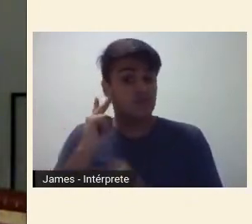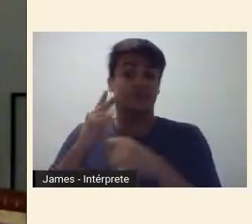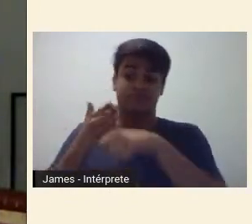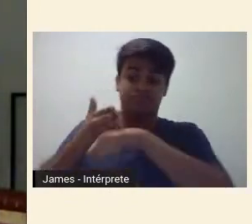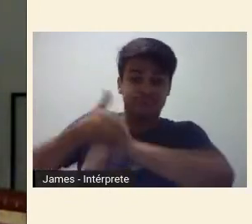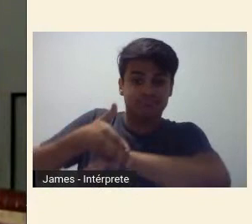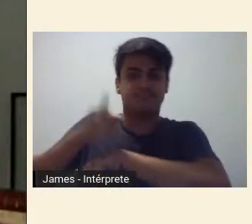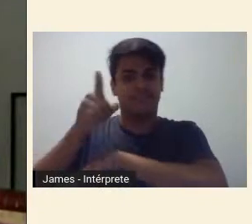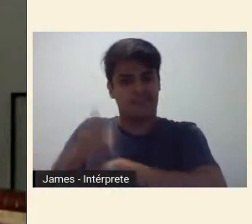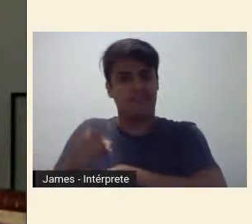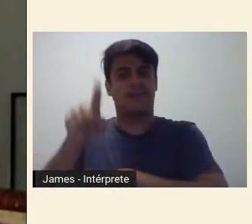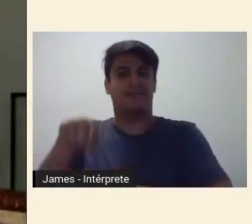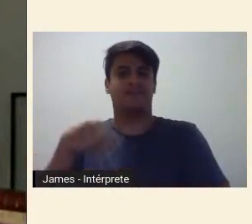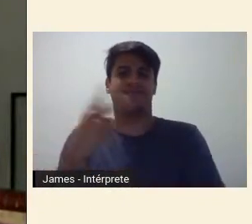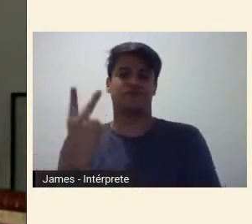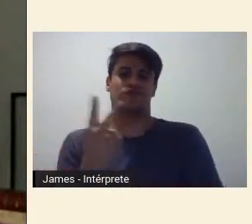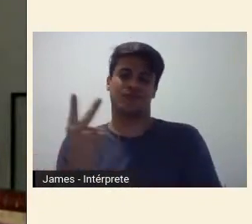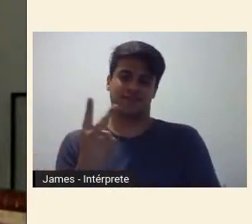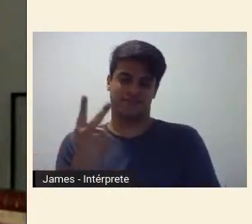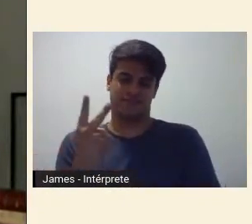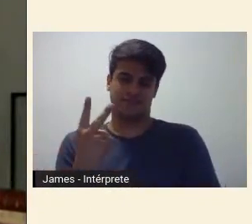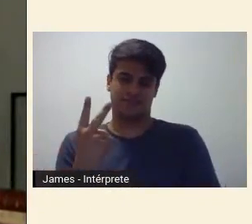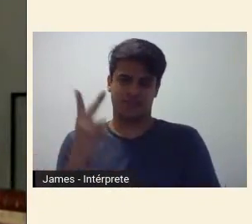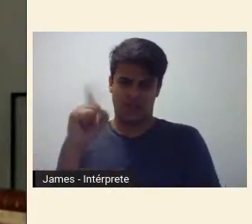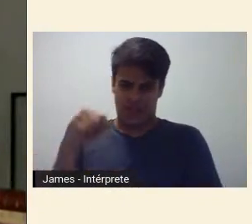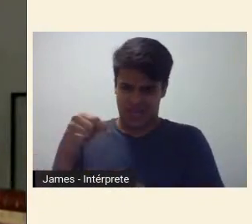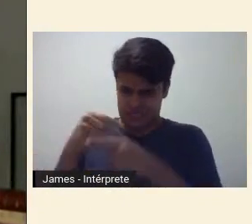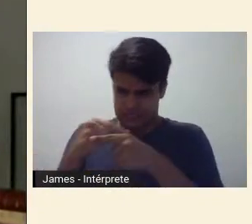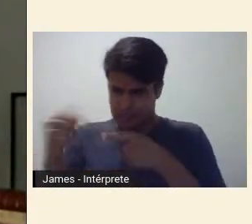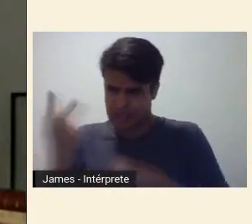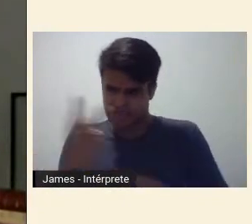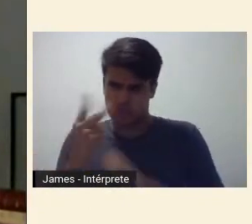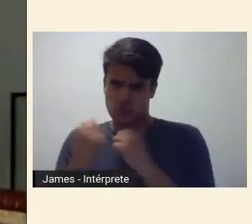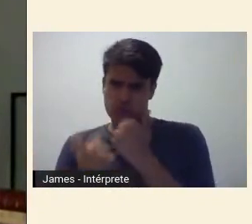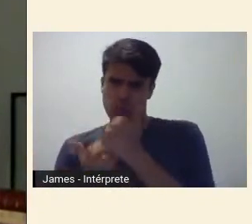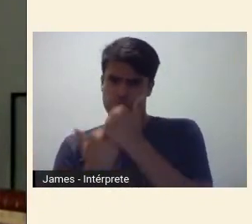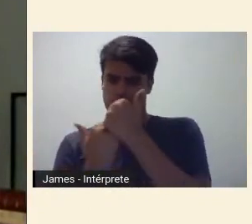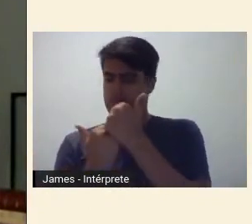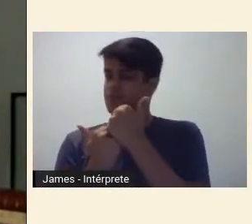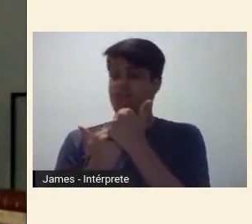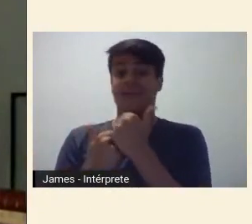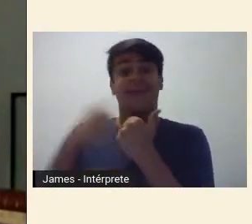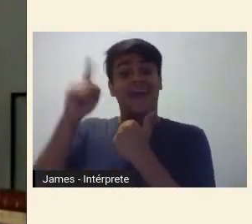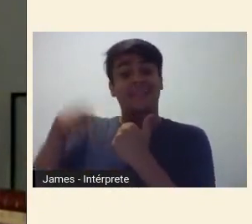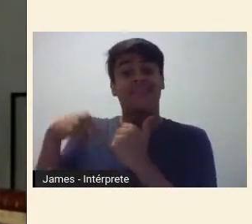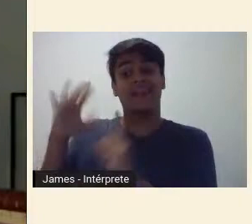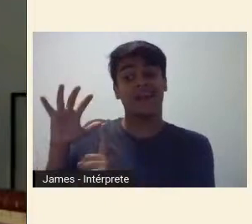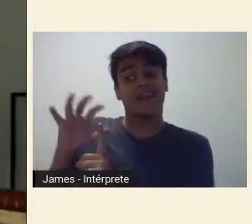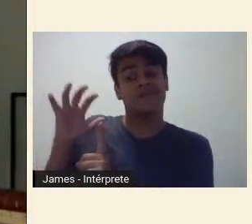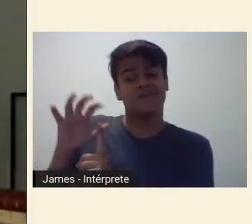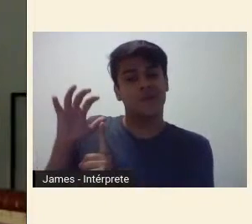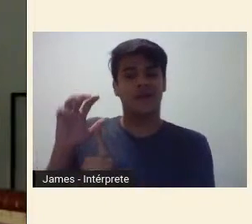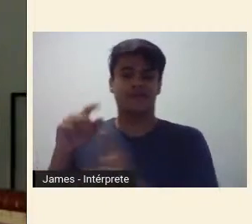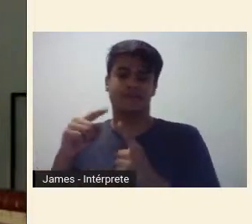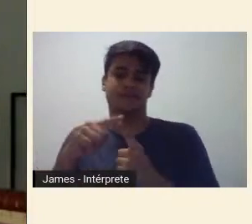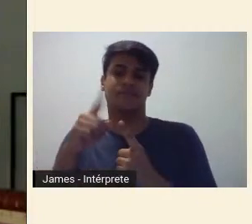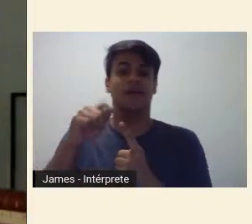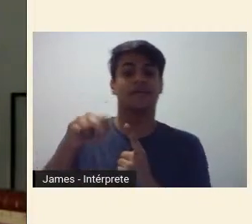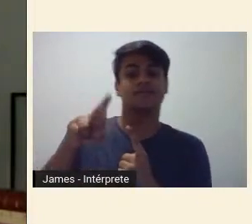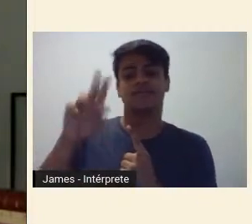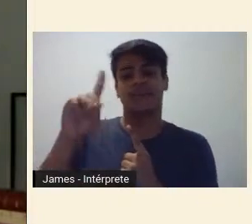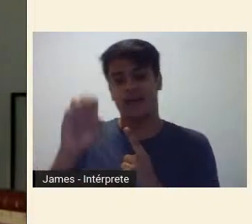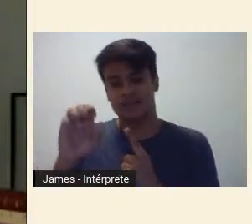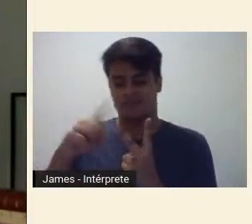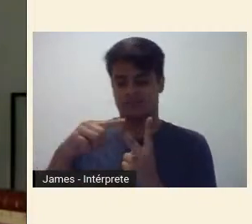em 22. Não é a semana que sustenta a sua força, mas sim os seus vetores futuros de Andrades, Tarsilas e Bandeiras.